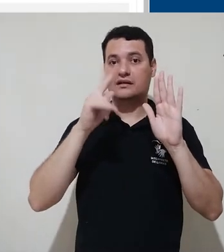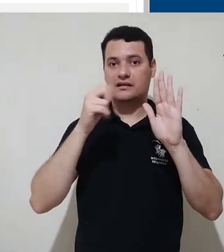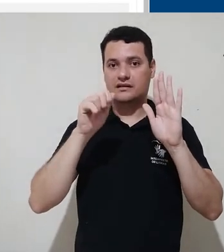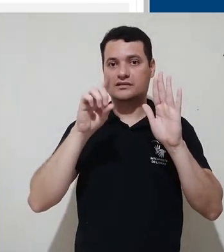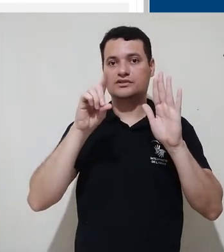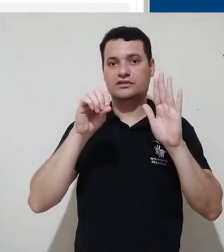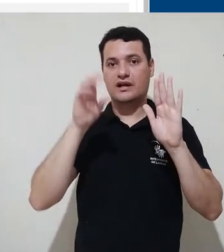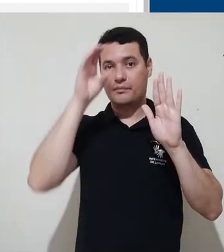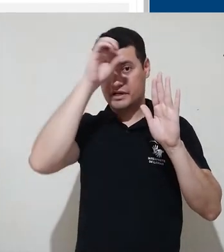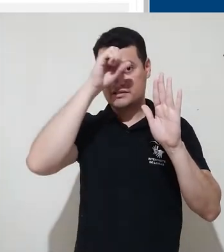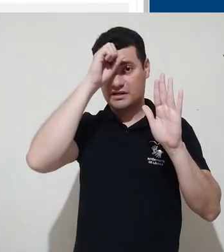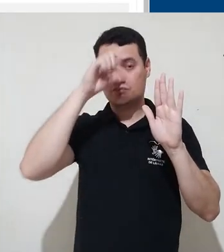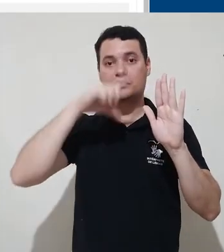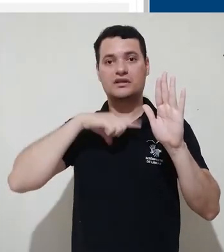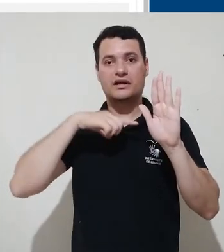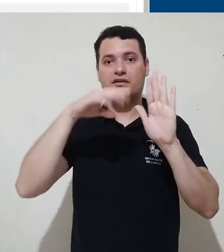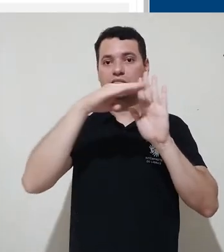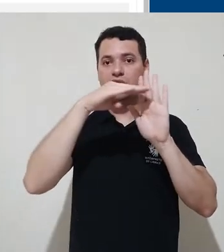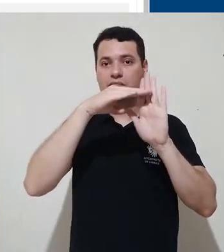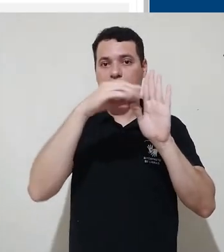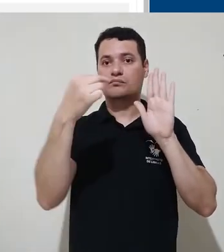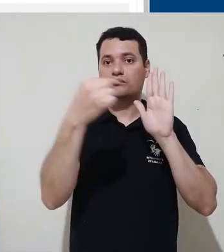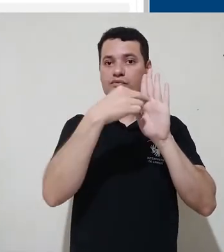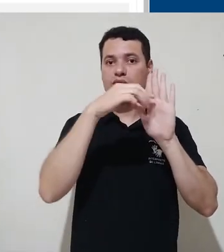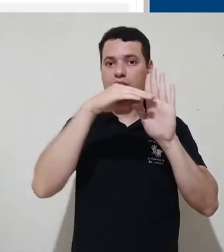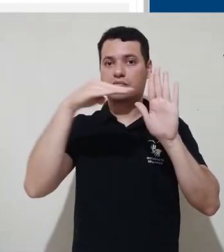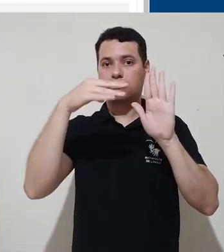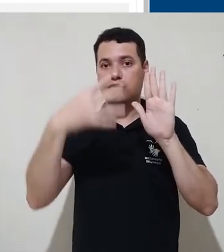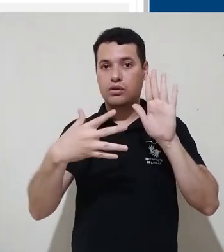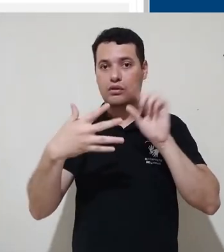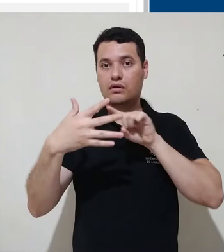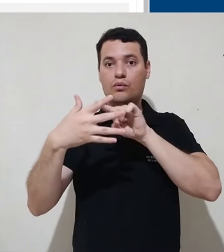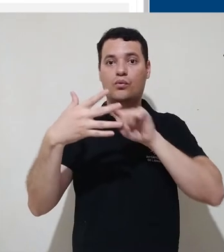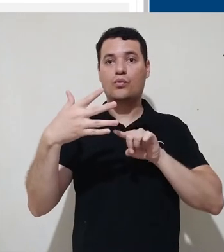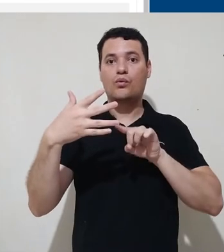aprendizado, eu possuo uma listagem de cursos.